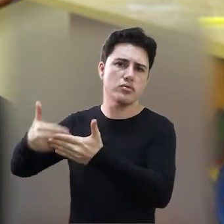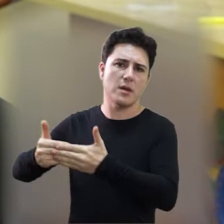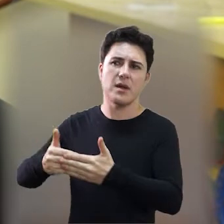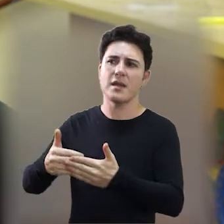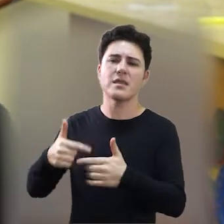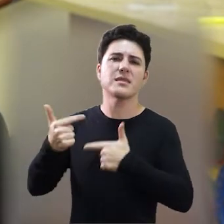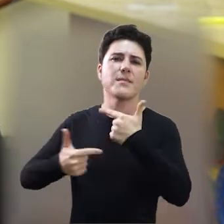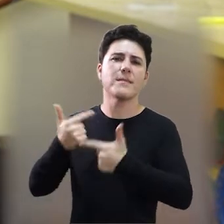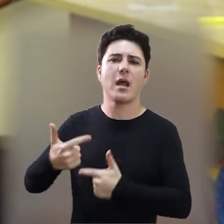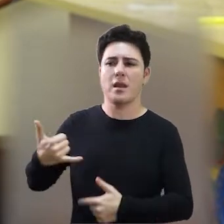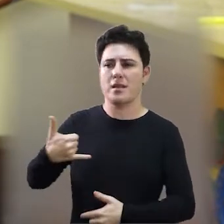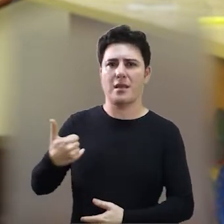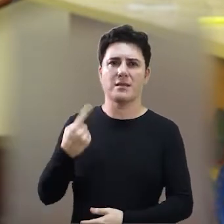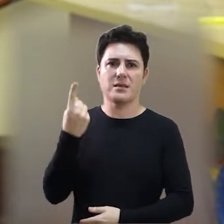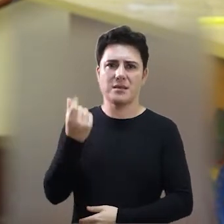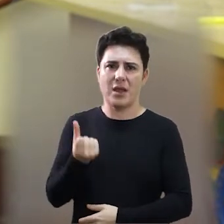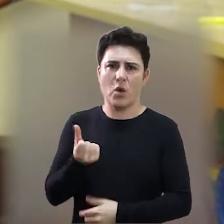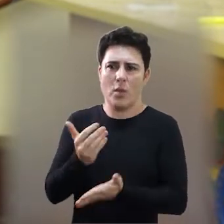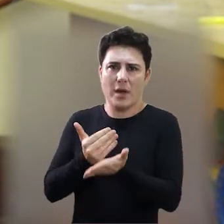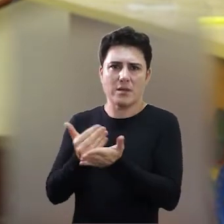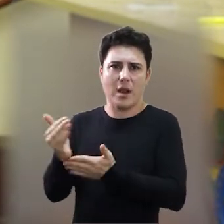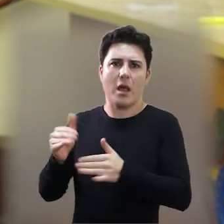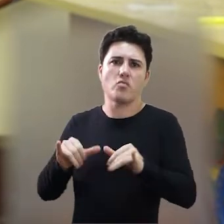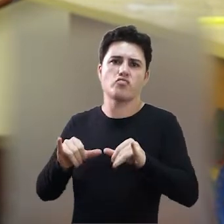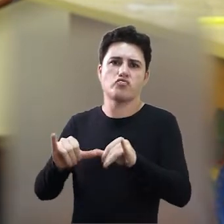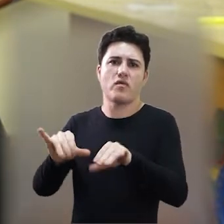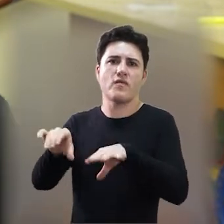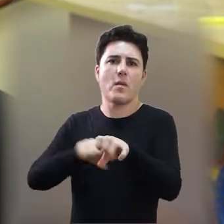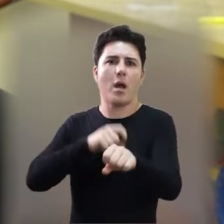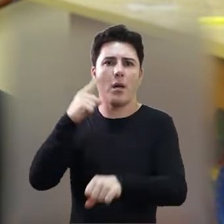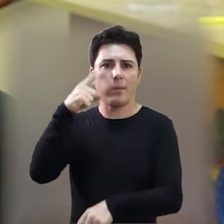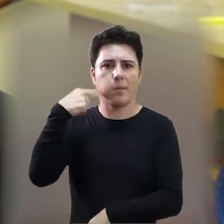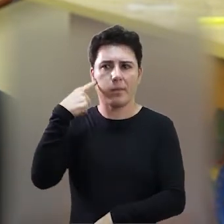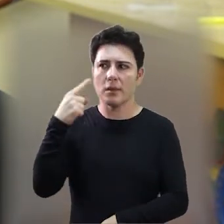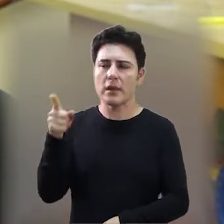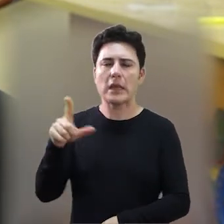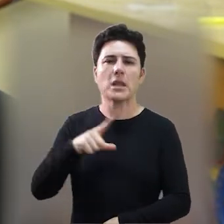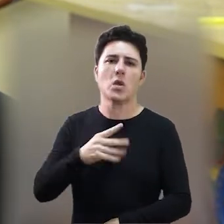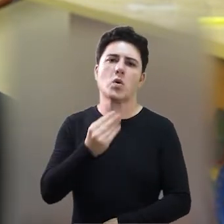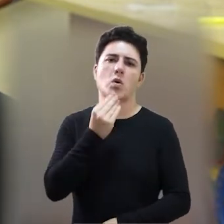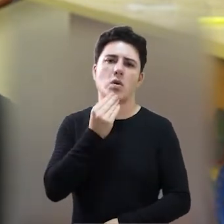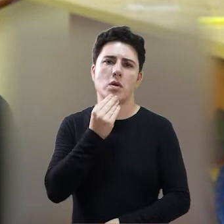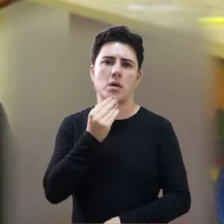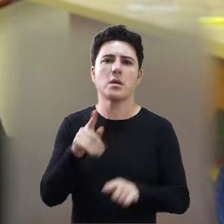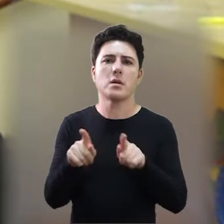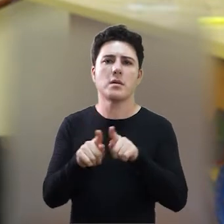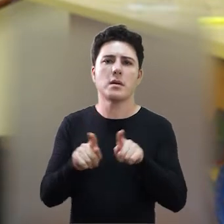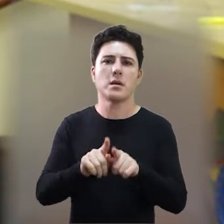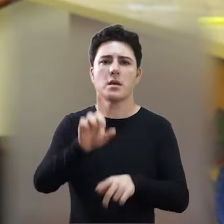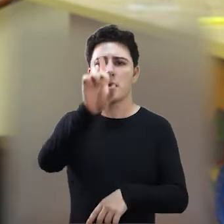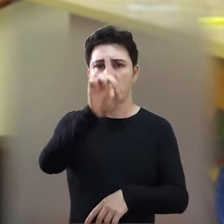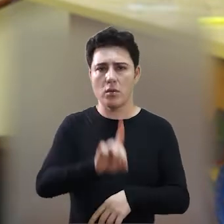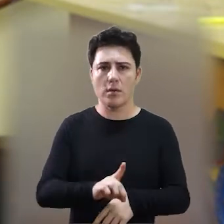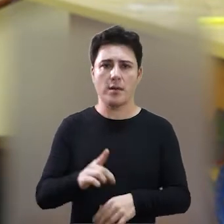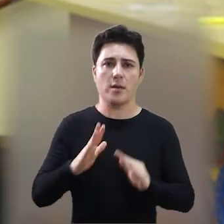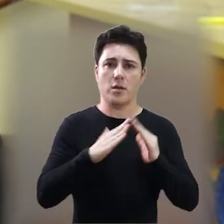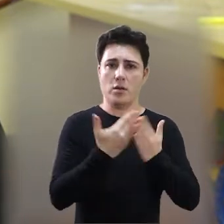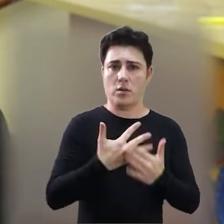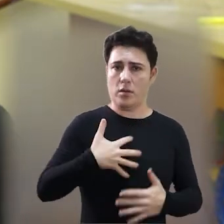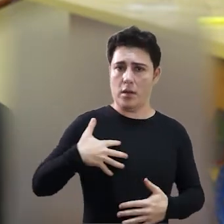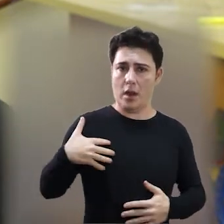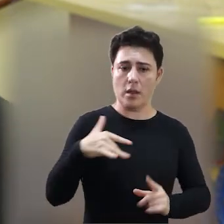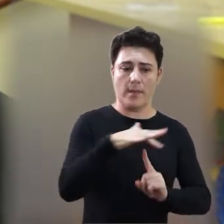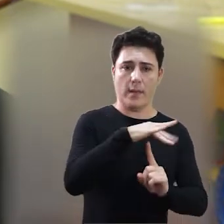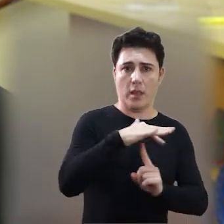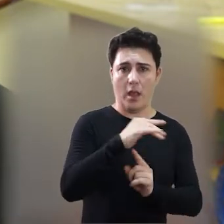brilhante, começou seu trabalho aí desde os 16 anos no supermercado, se formou em direito e teve a oportunidade de ser diretor